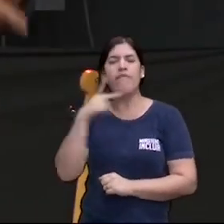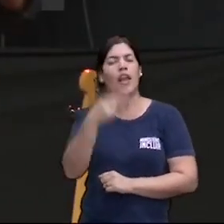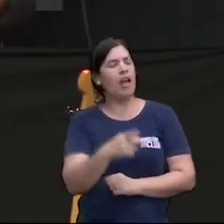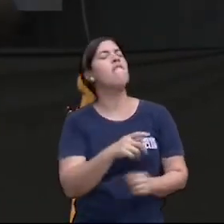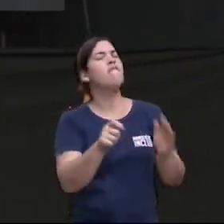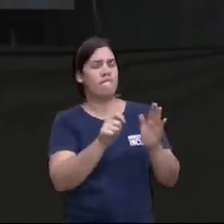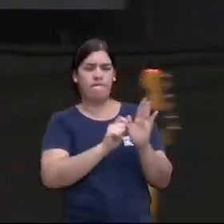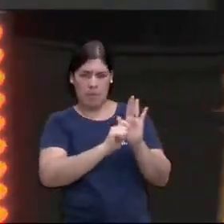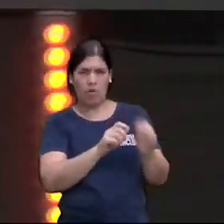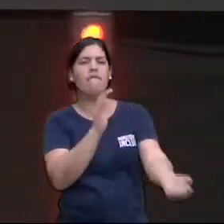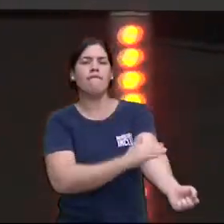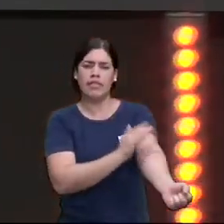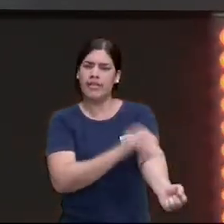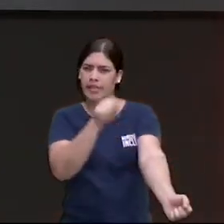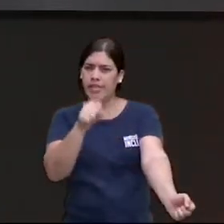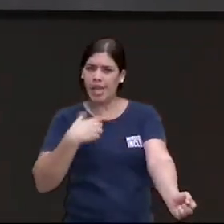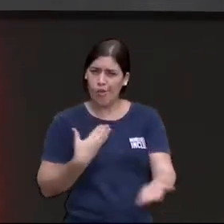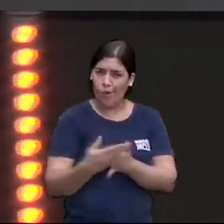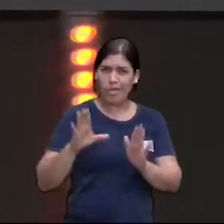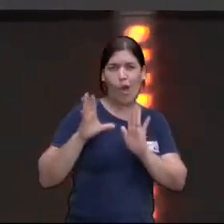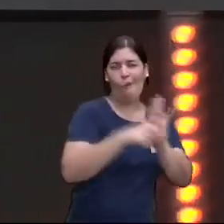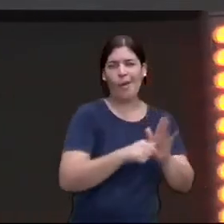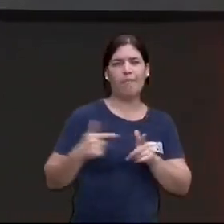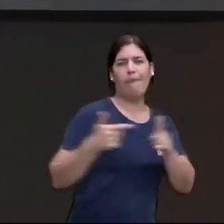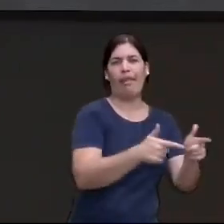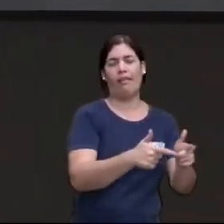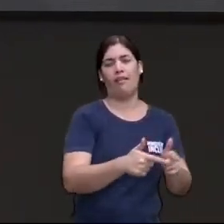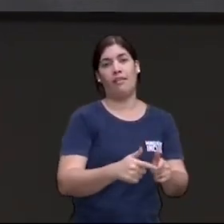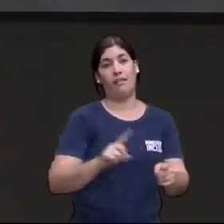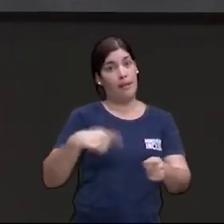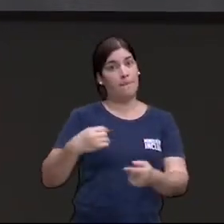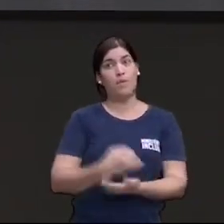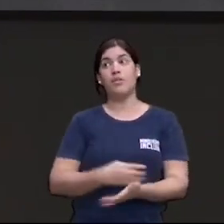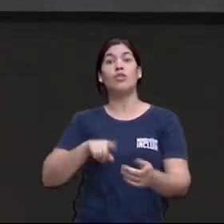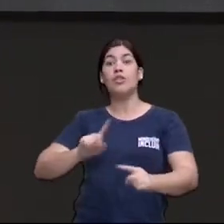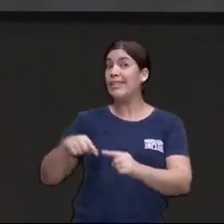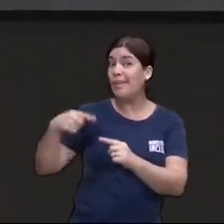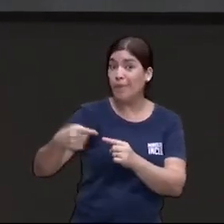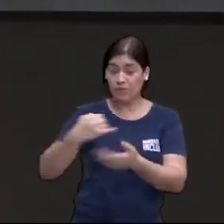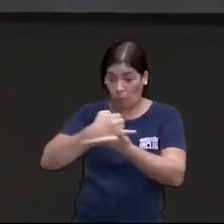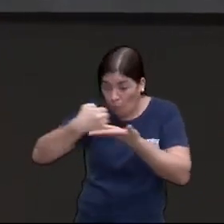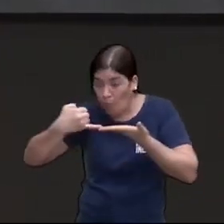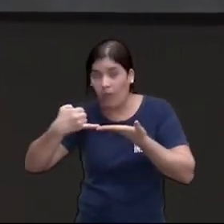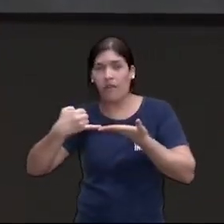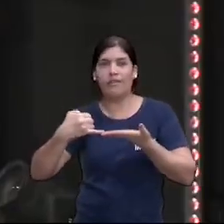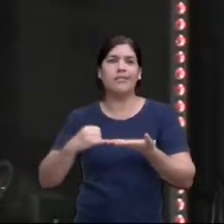roubar por causa da maconha, depois foi para cocaína e virou o que? Uma fortaleza, deixa eu te falar uma coisa,